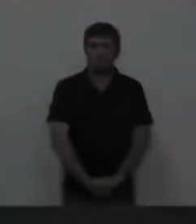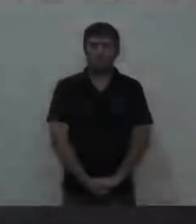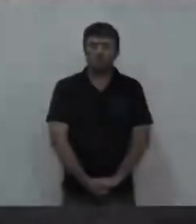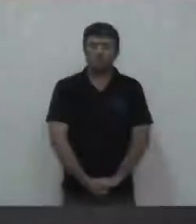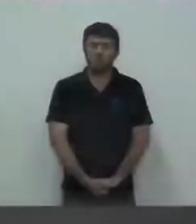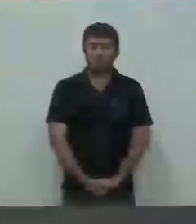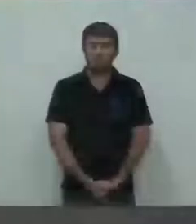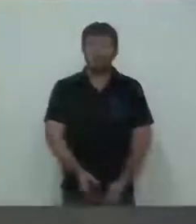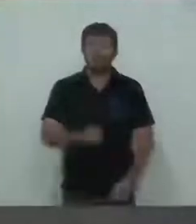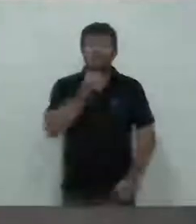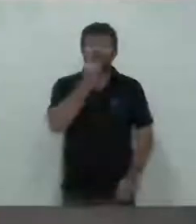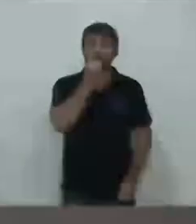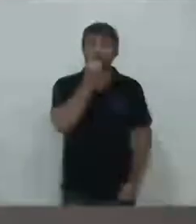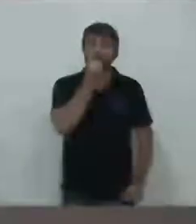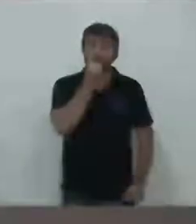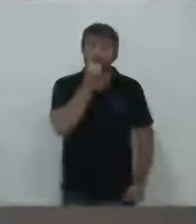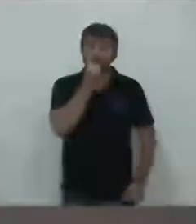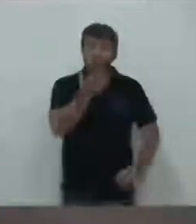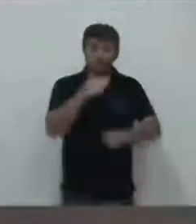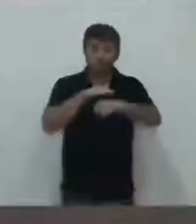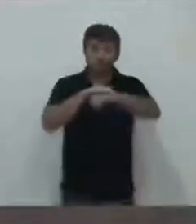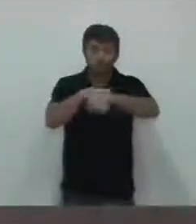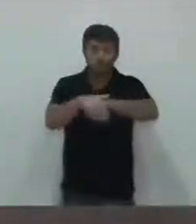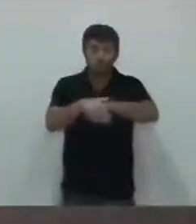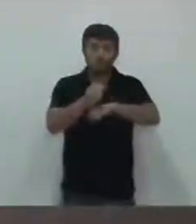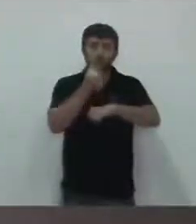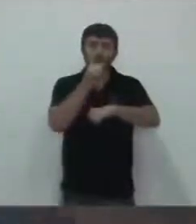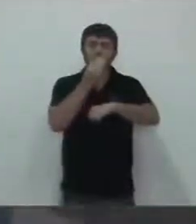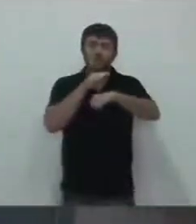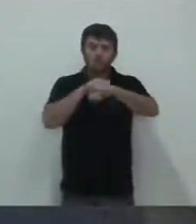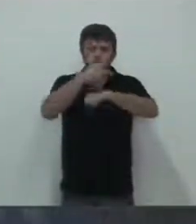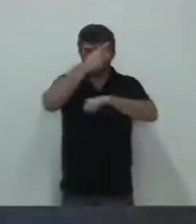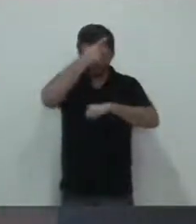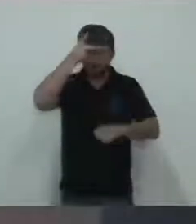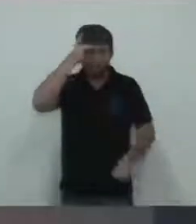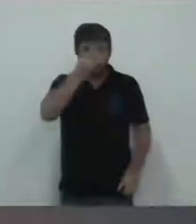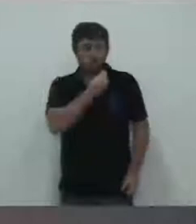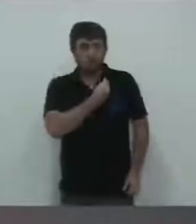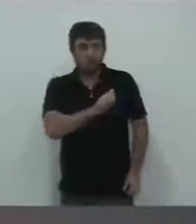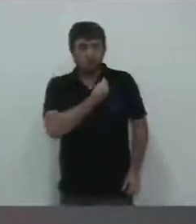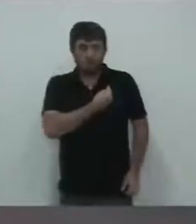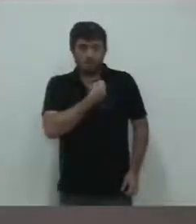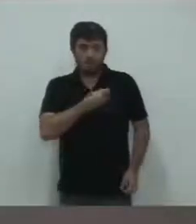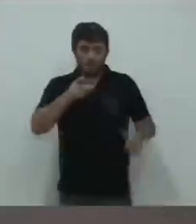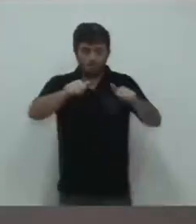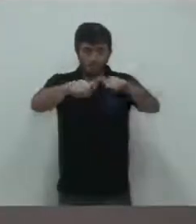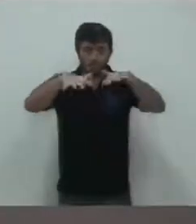Boa noite, boa noite ao público presente, boa noite aos internautas.